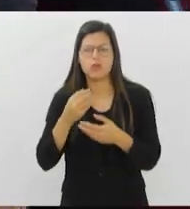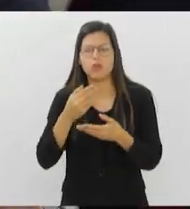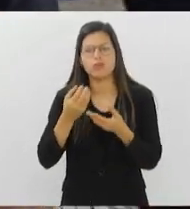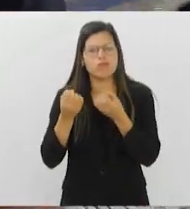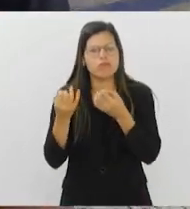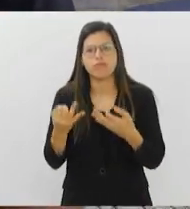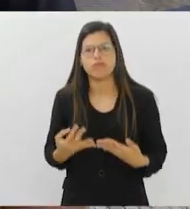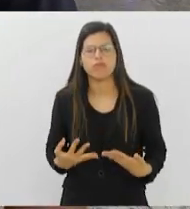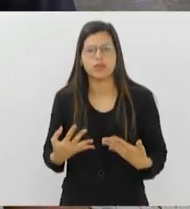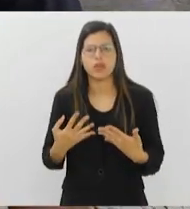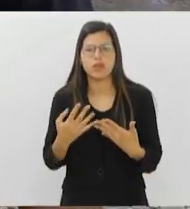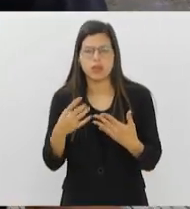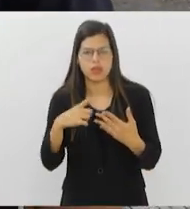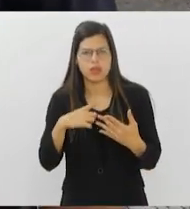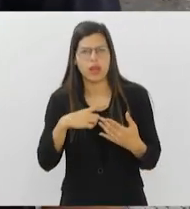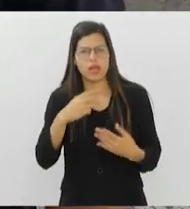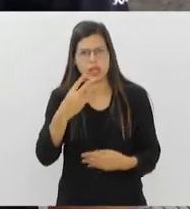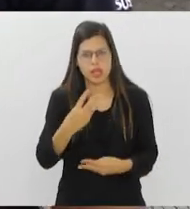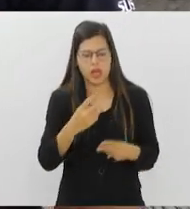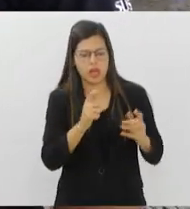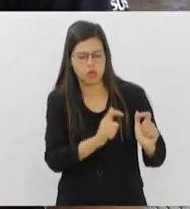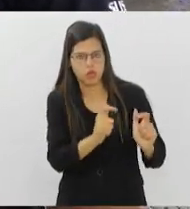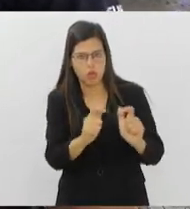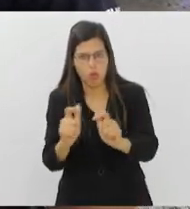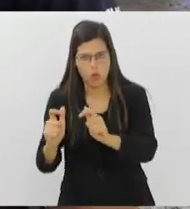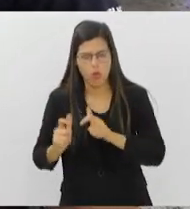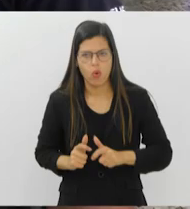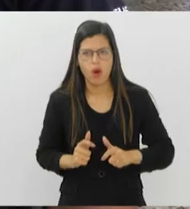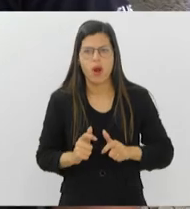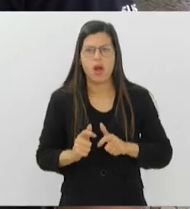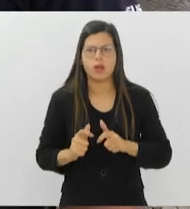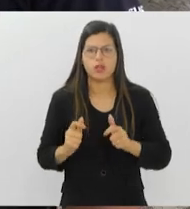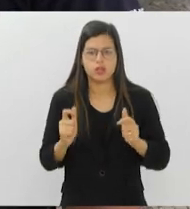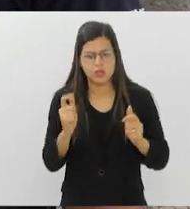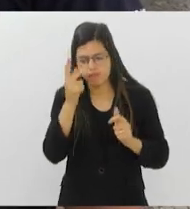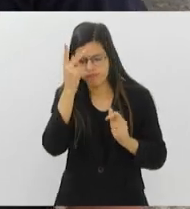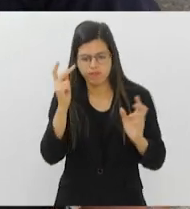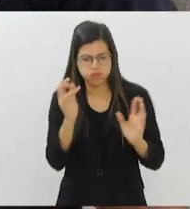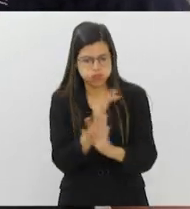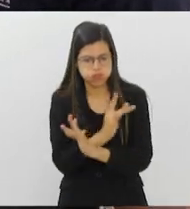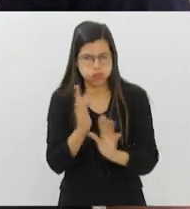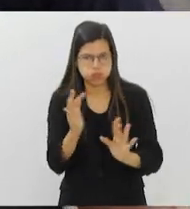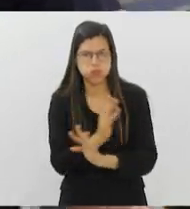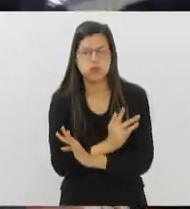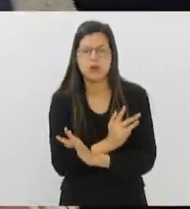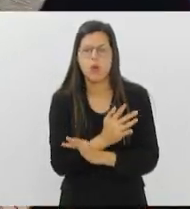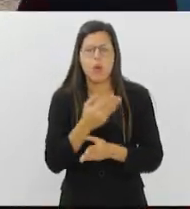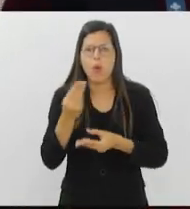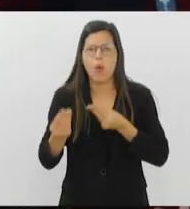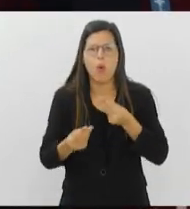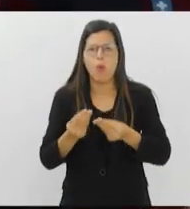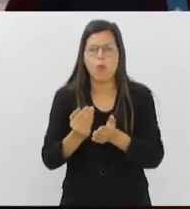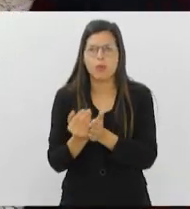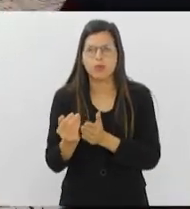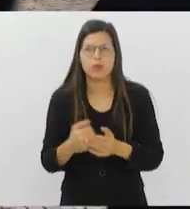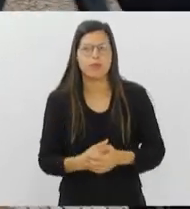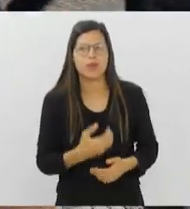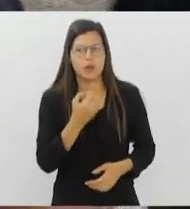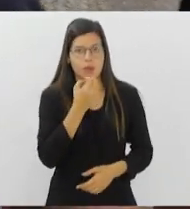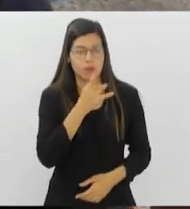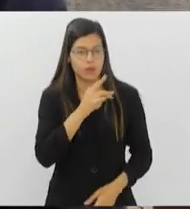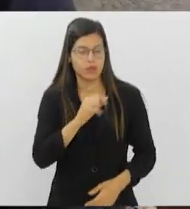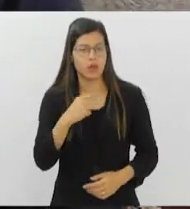São diferentes tendas, três tendas em diferentes locais de grande movimentação. Conta um pouquinho para a gente sobre essa iniciativa. Bom dia, nós somos da